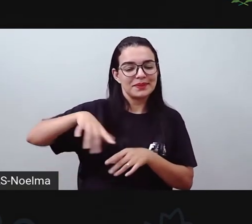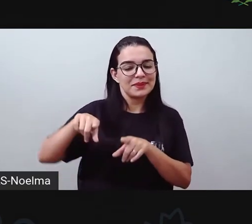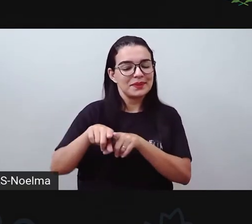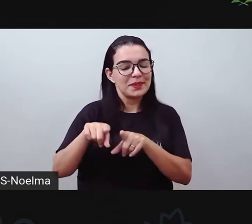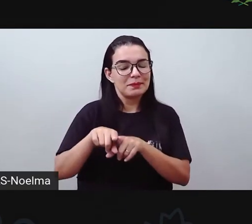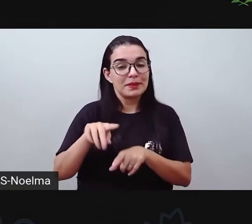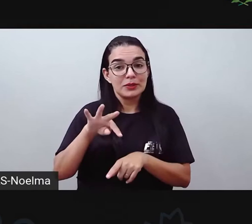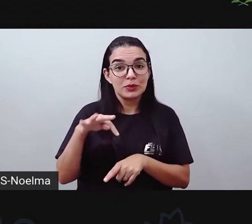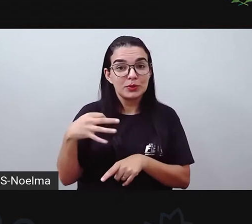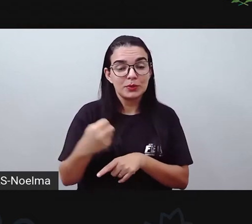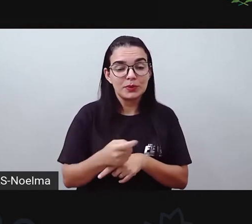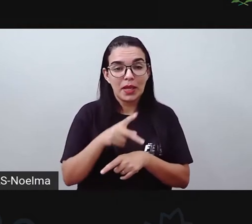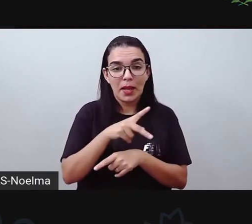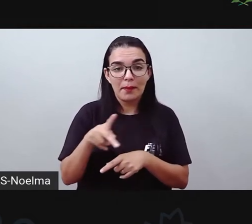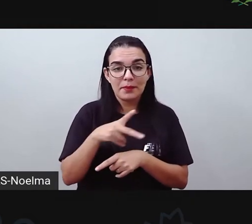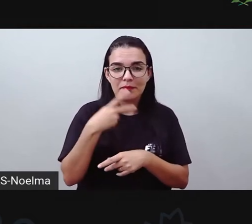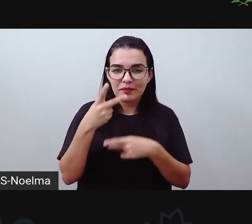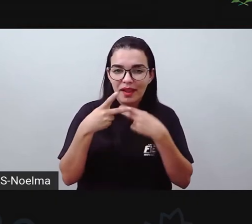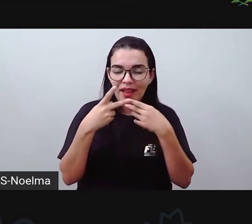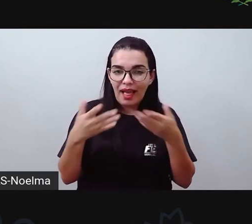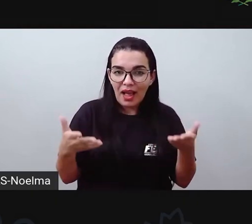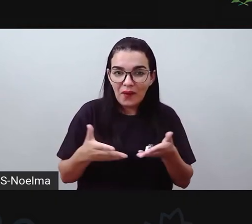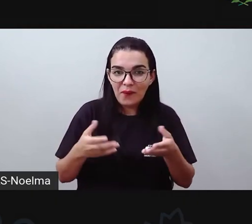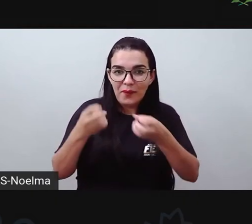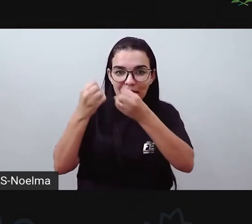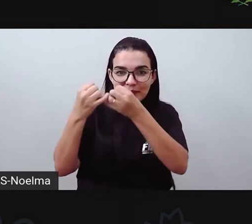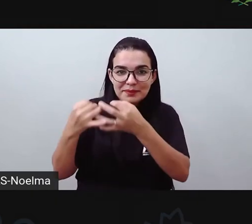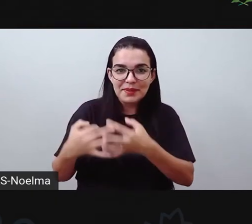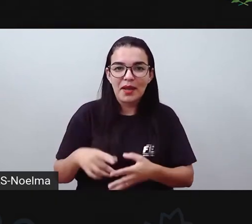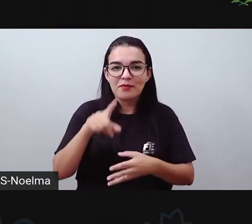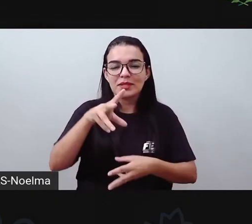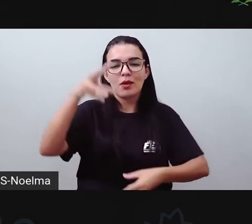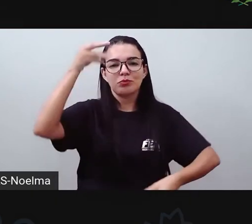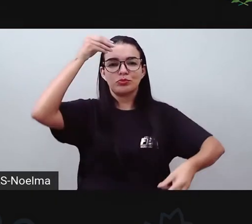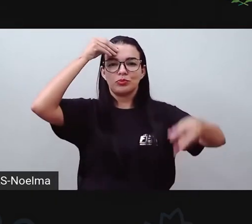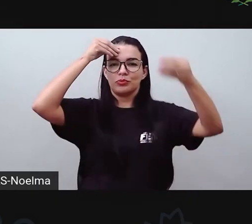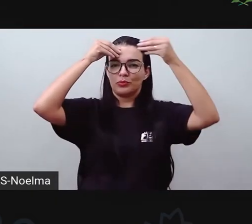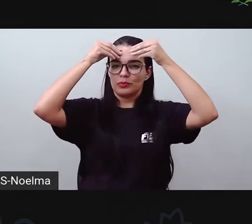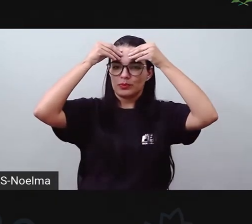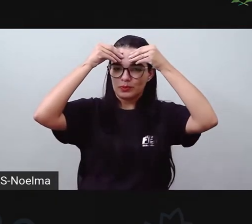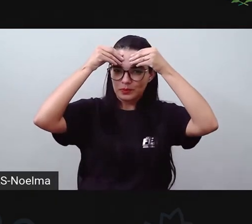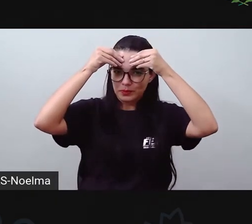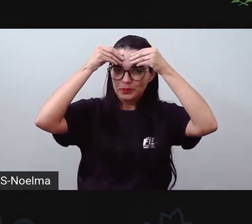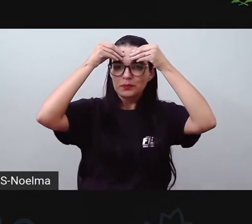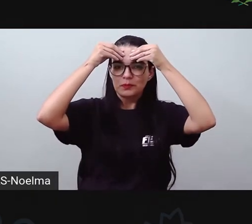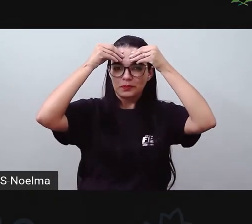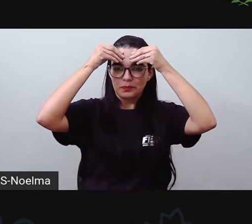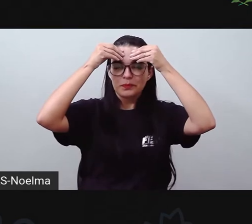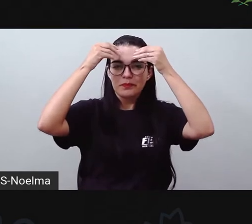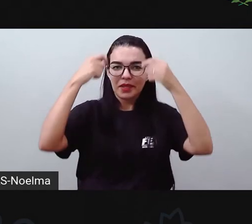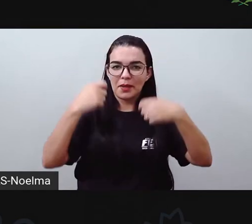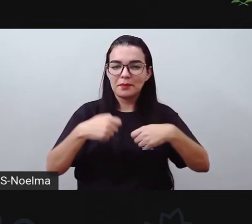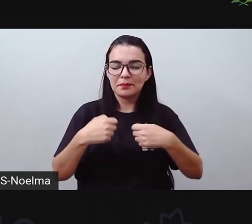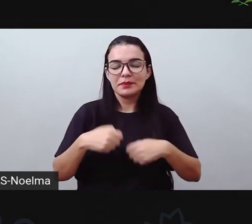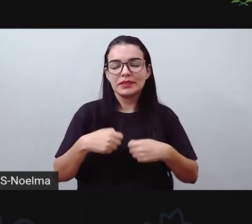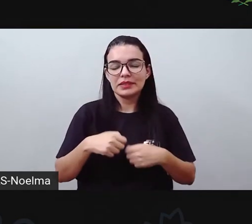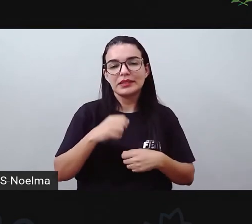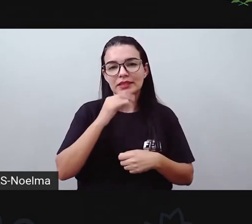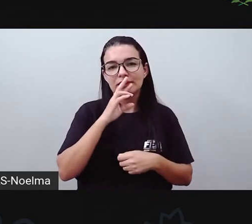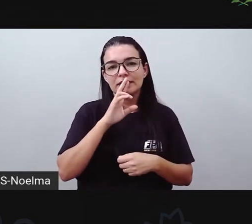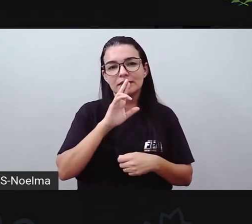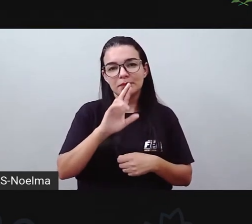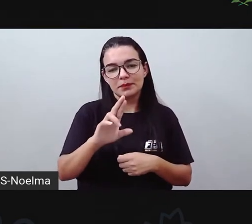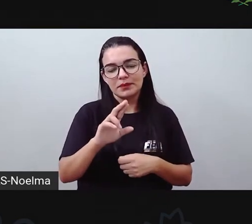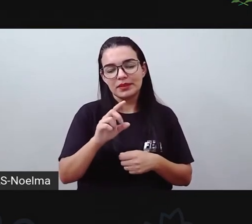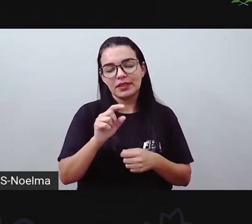tudo que a prova faz, tudo que a prova explica, aí você compreenda, você entenda e consiga aí fazer